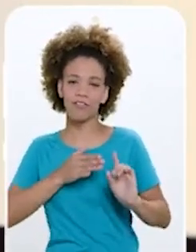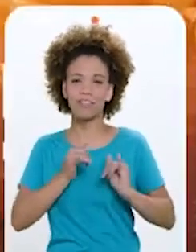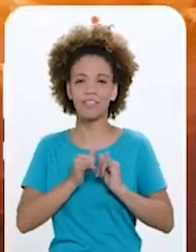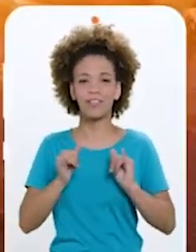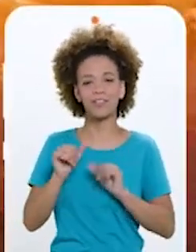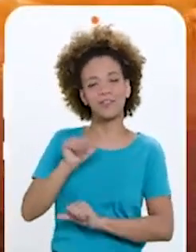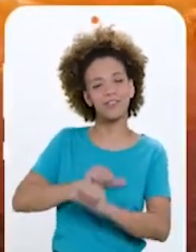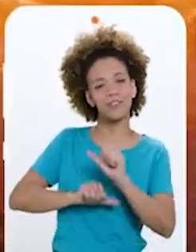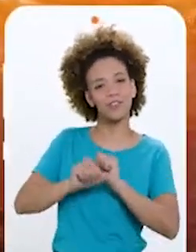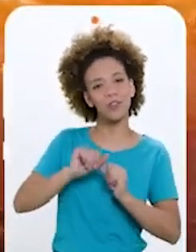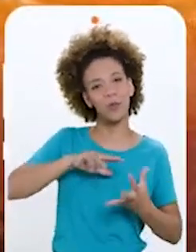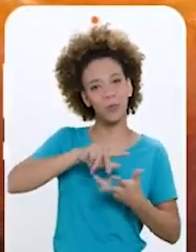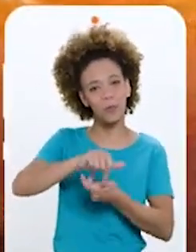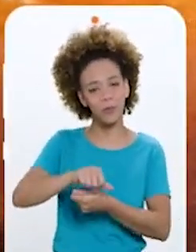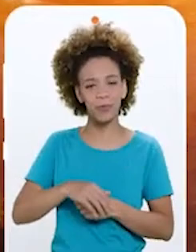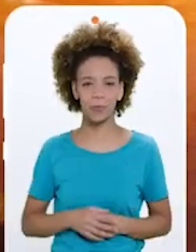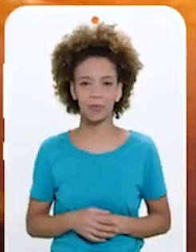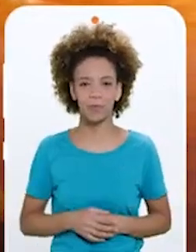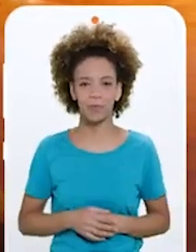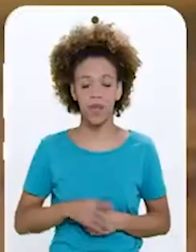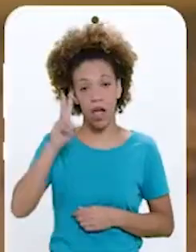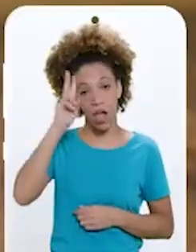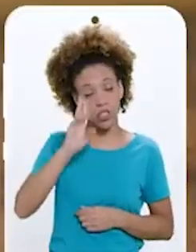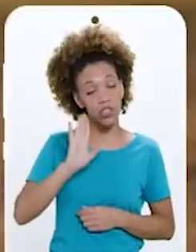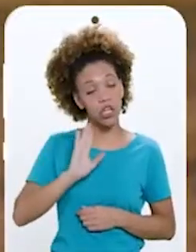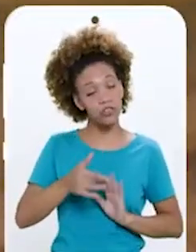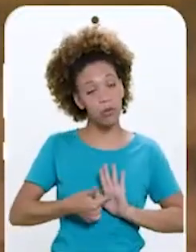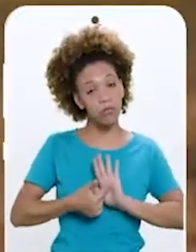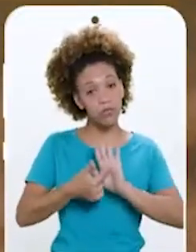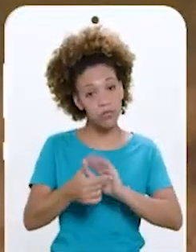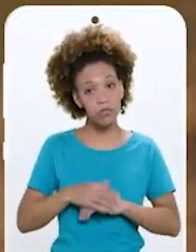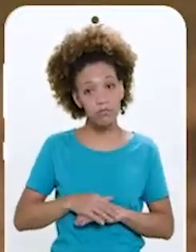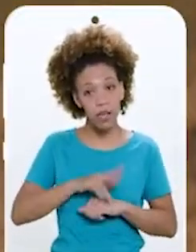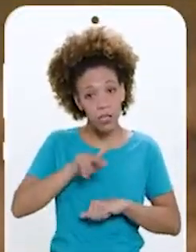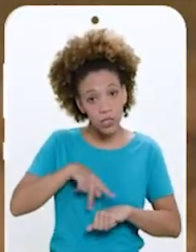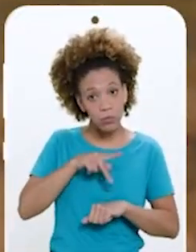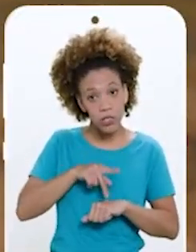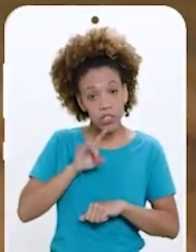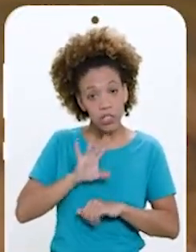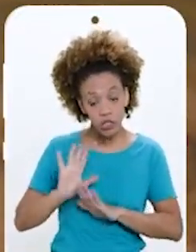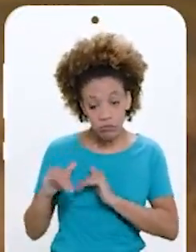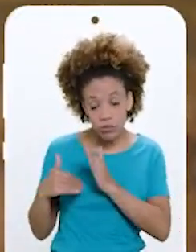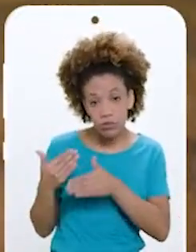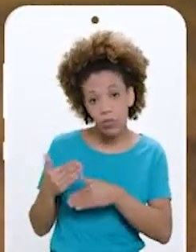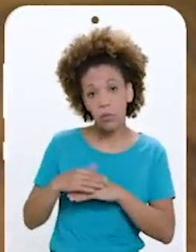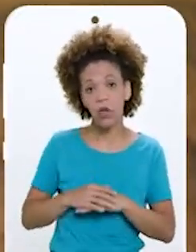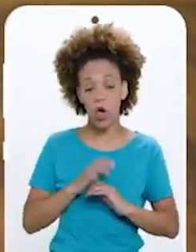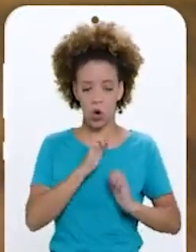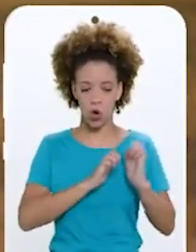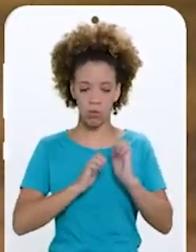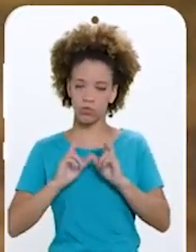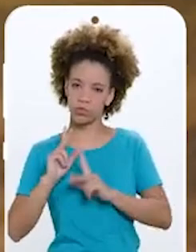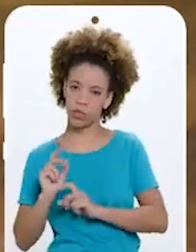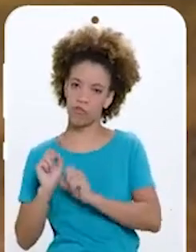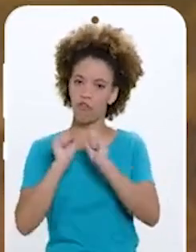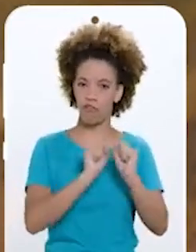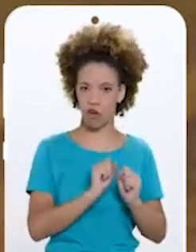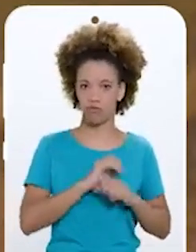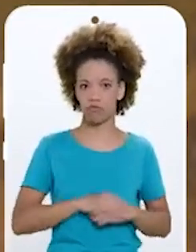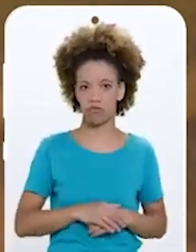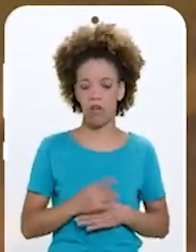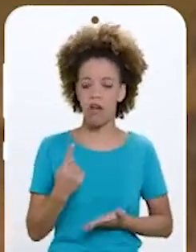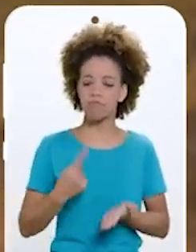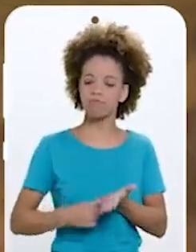empresa de energia renovável do mundo A história já provou que um país só se desenvolve com uma indústria forte